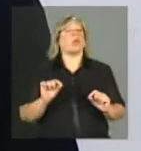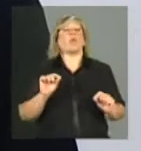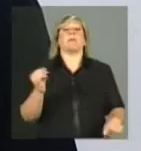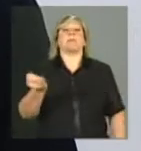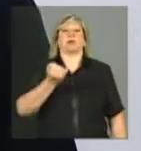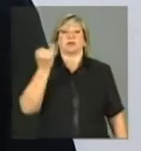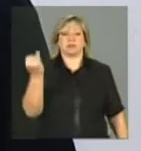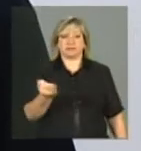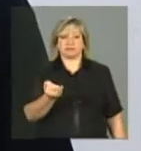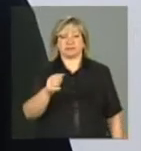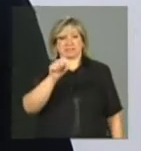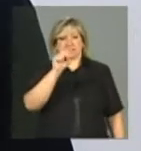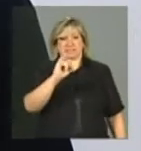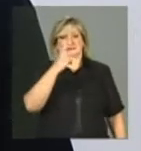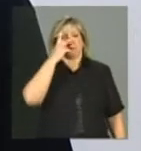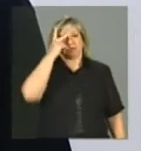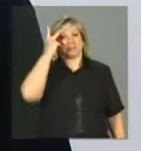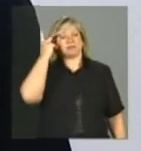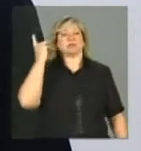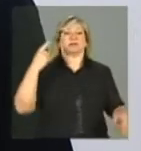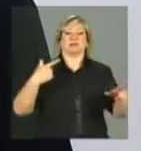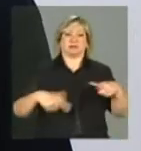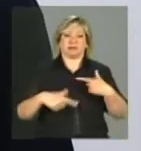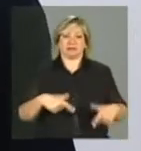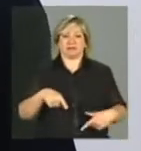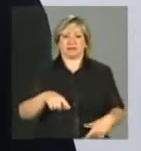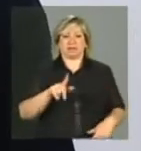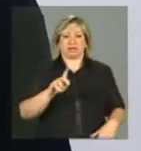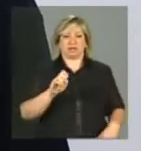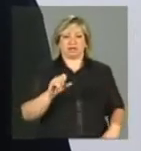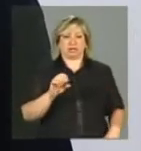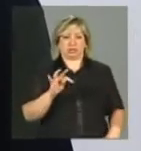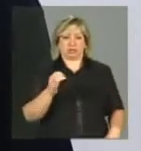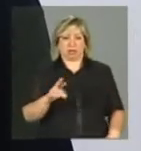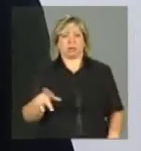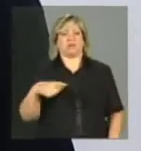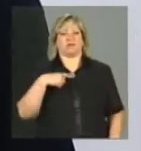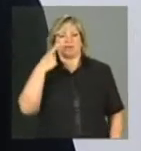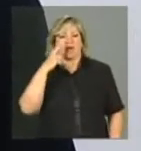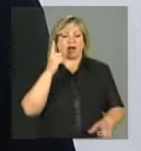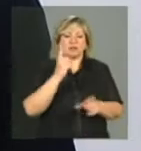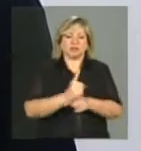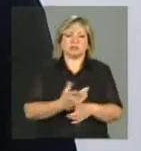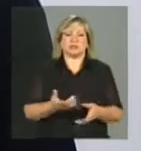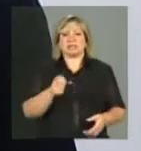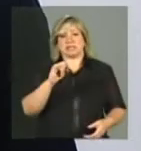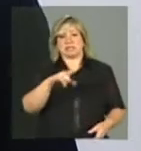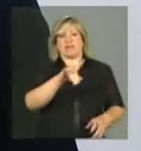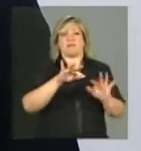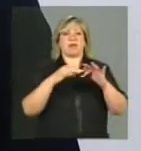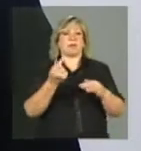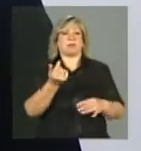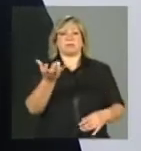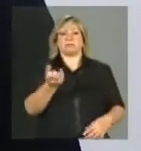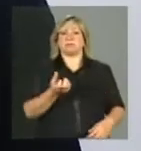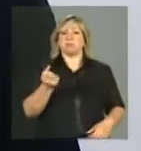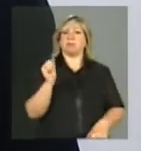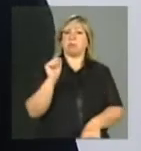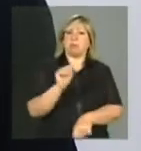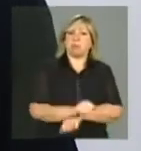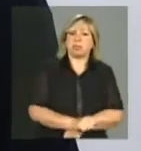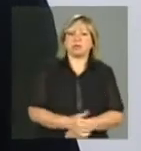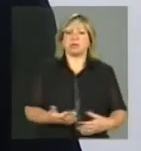Se o gestor encontrar a situação divergente disso, ou seja, se a família está sem receber a parcela